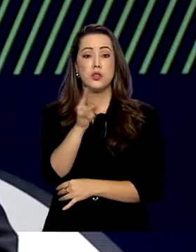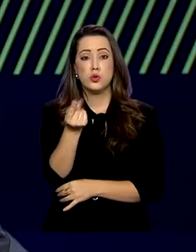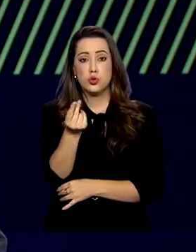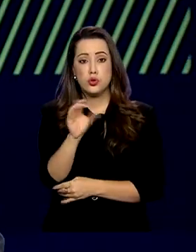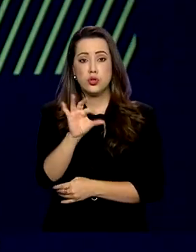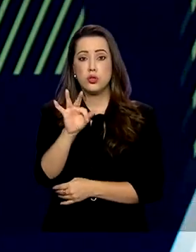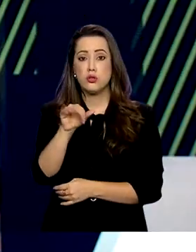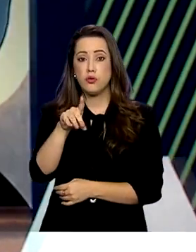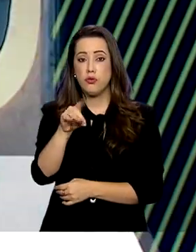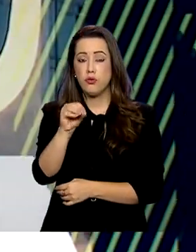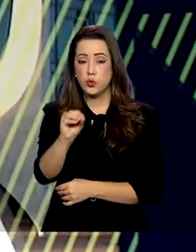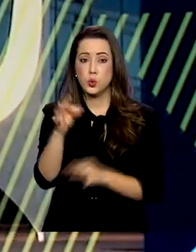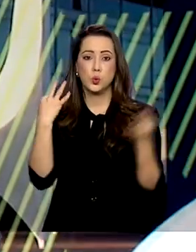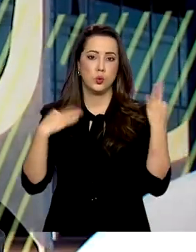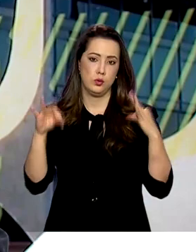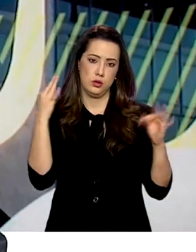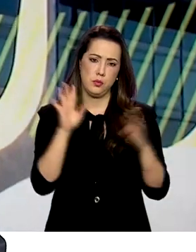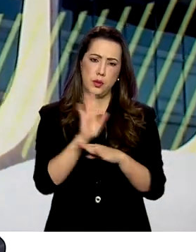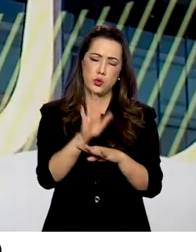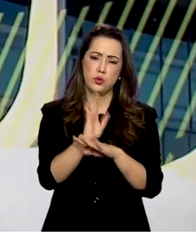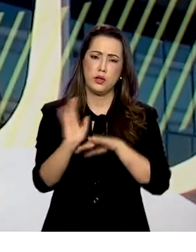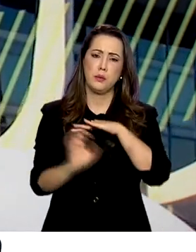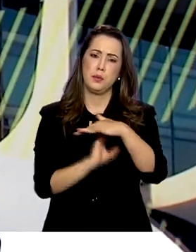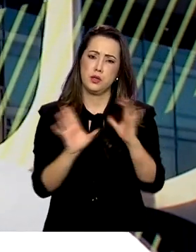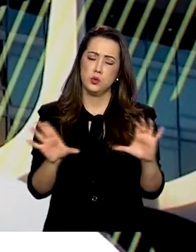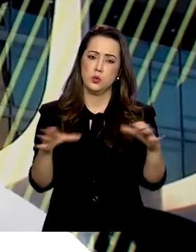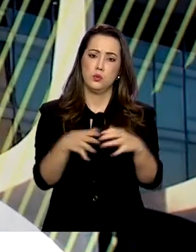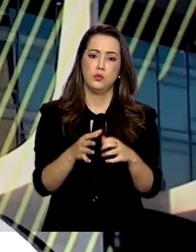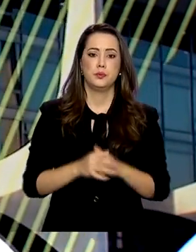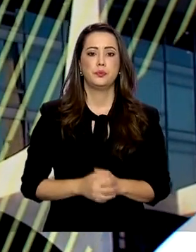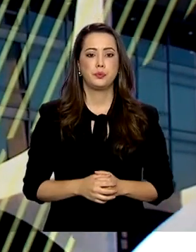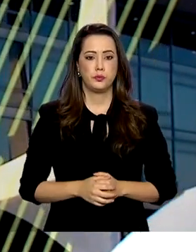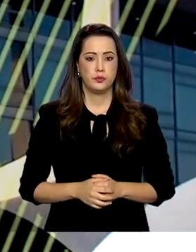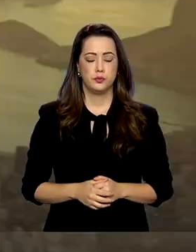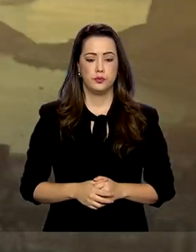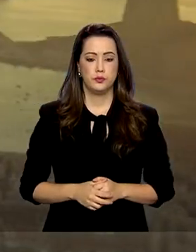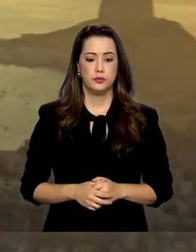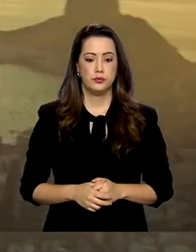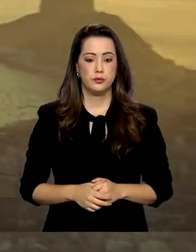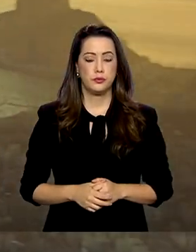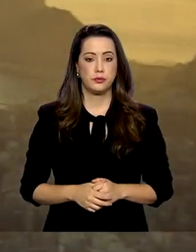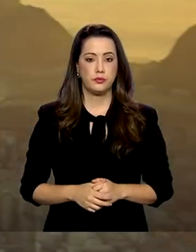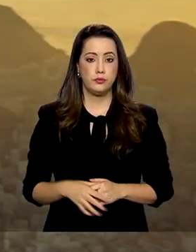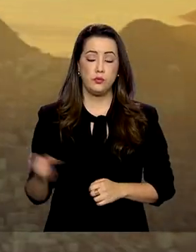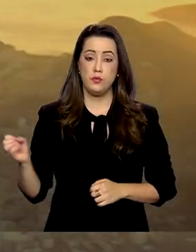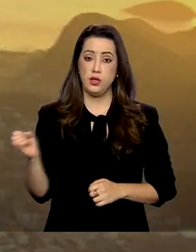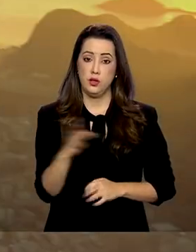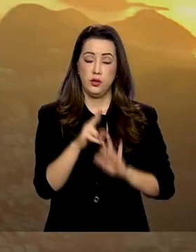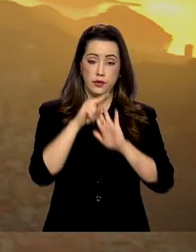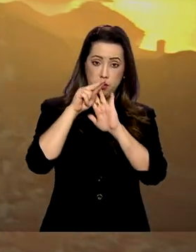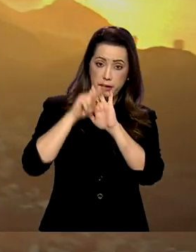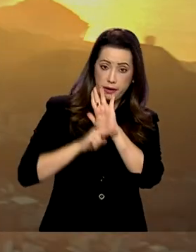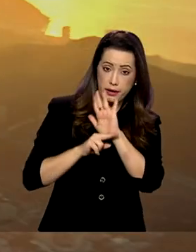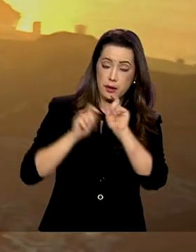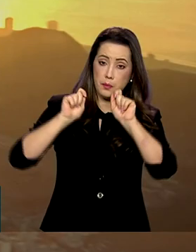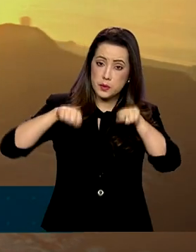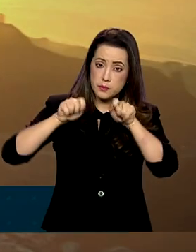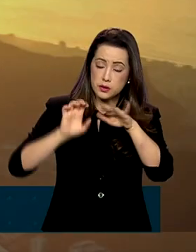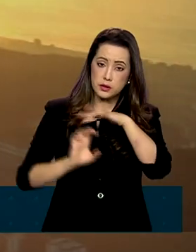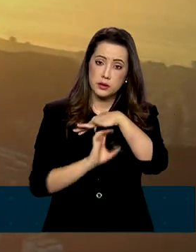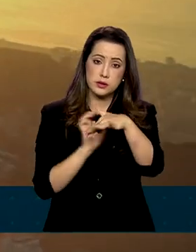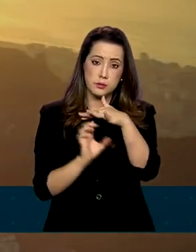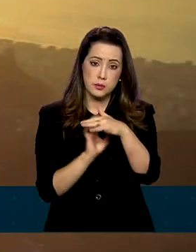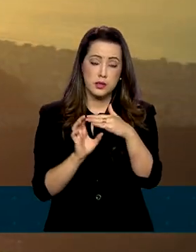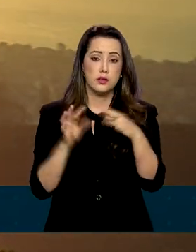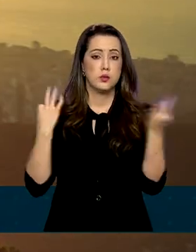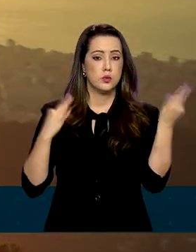do Fundo Geral do Turismo para socorrer empresas do setor. A nova regulamentação permite que o setor